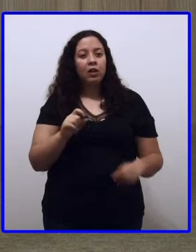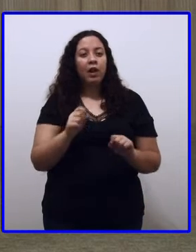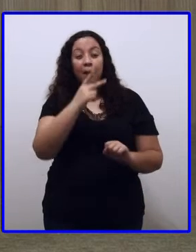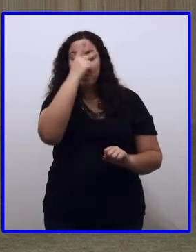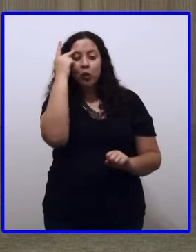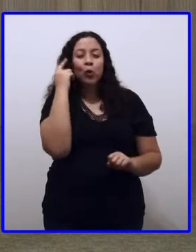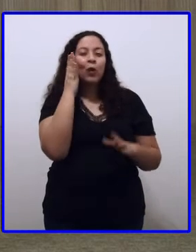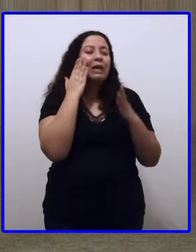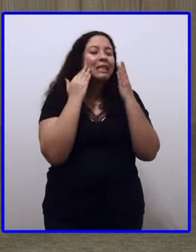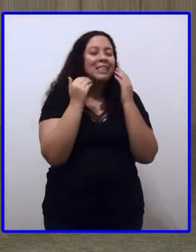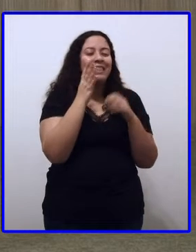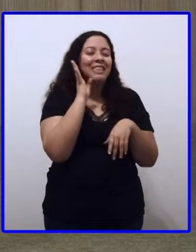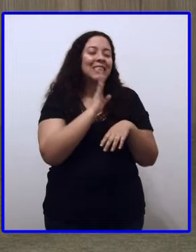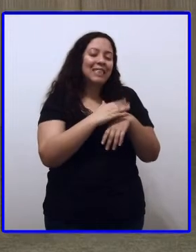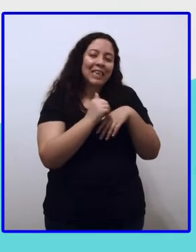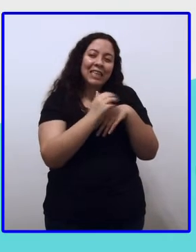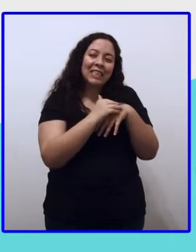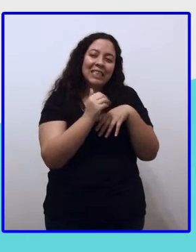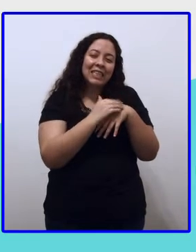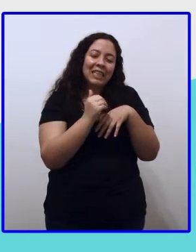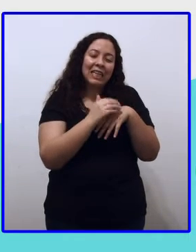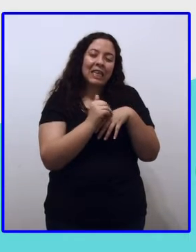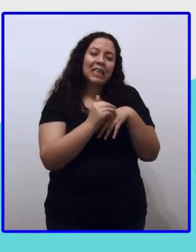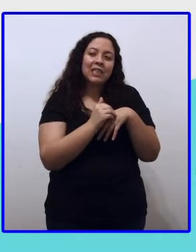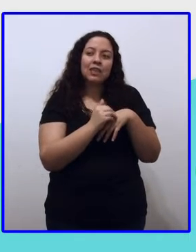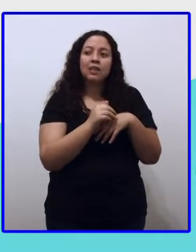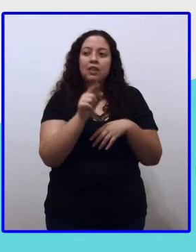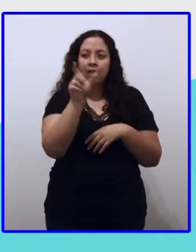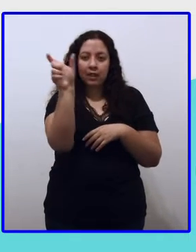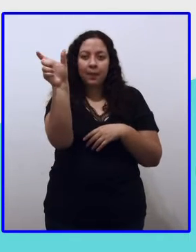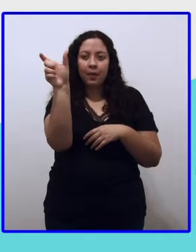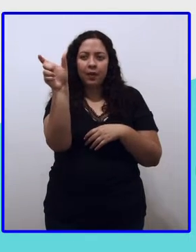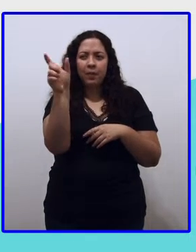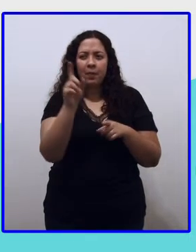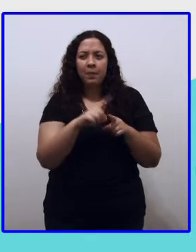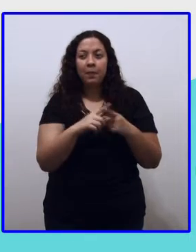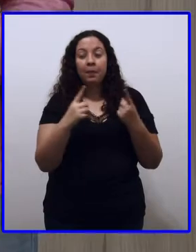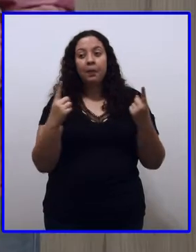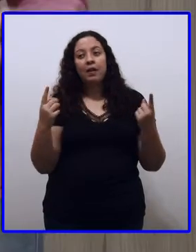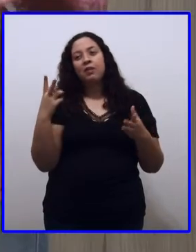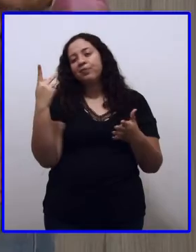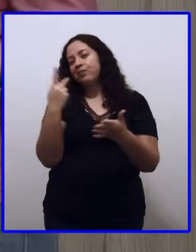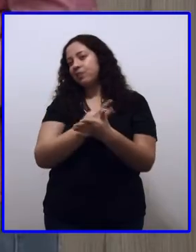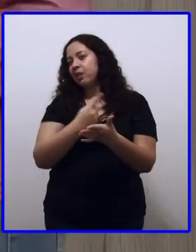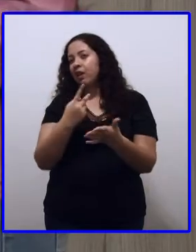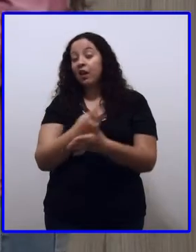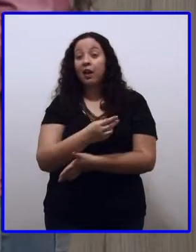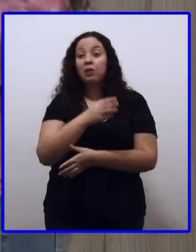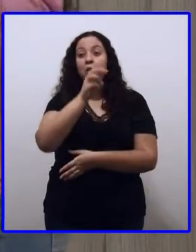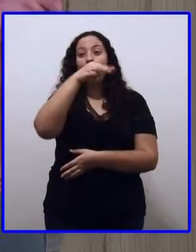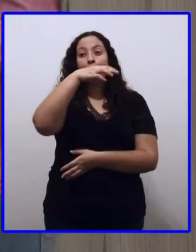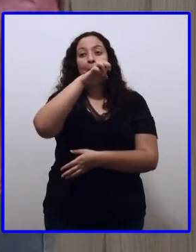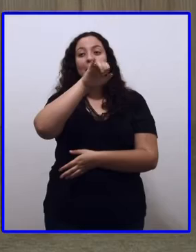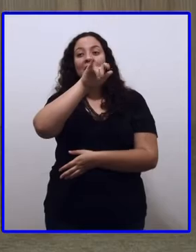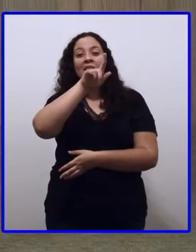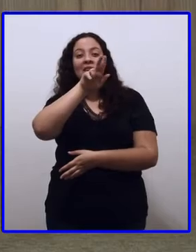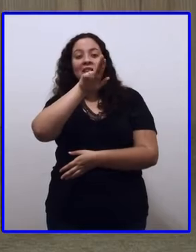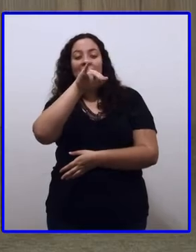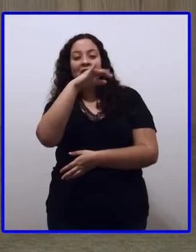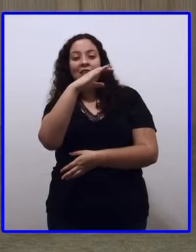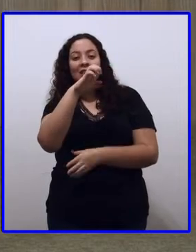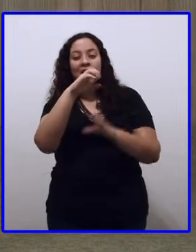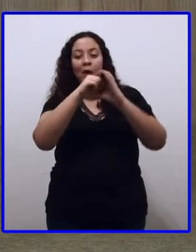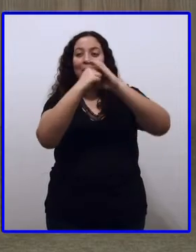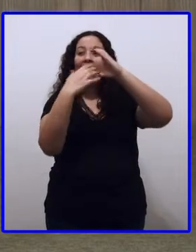será que eu errei? Na primeira. Ai, Prô Natália, eu errei. Não, é que você não achou a cartinha certa. Não tem problema, é só voltar.